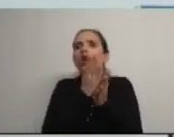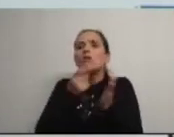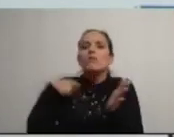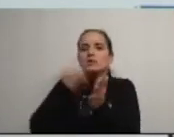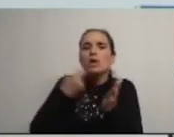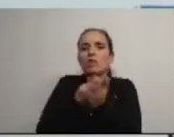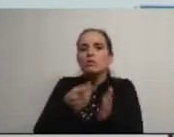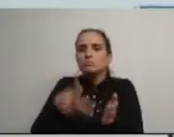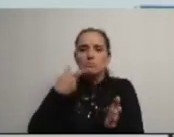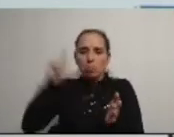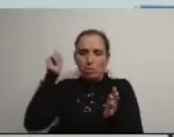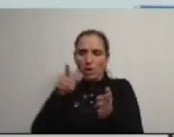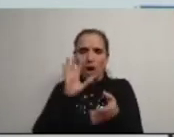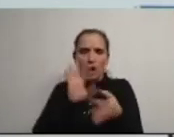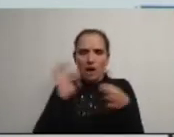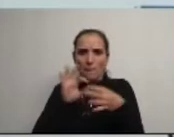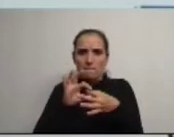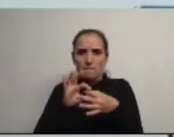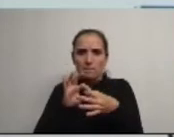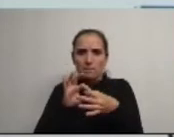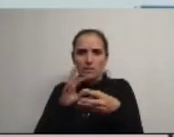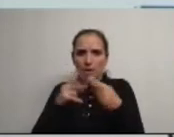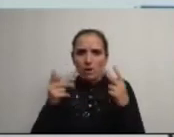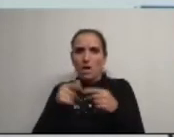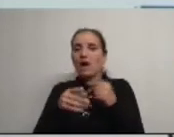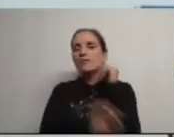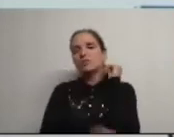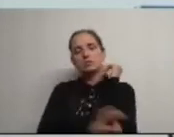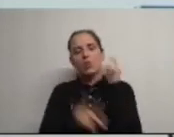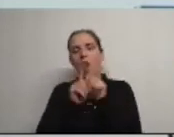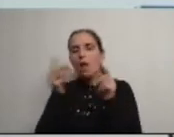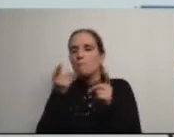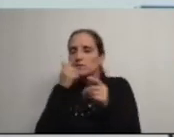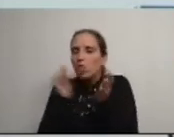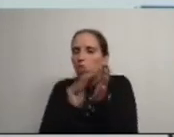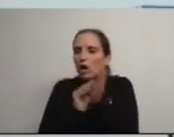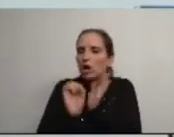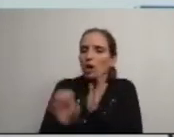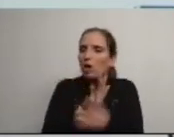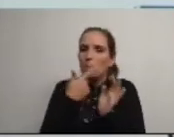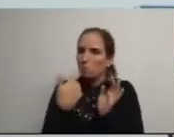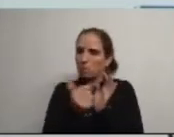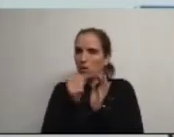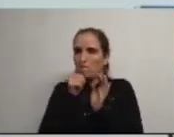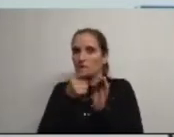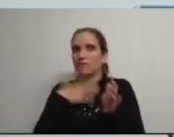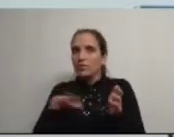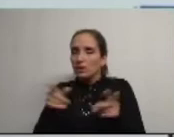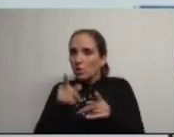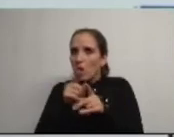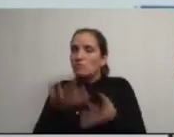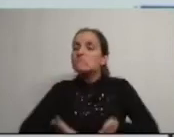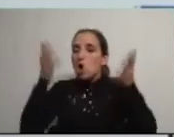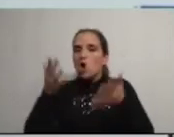pela autarquia as freguesias não podem continuar a ser o parente pobre deste município o desafio que proponho o meu apelo é que a autarquia inverta